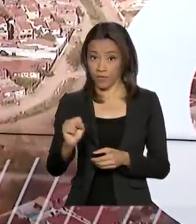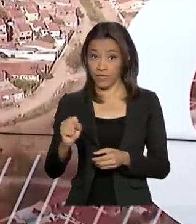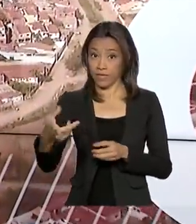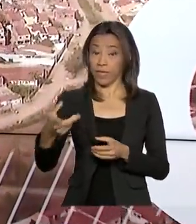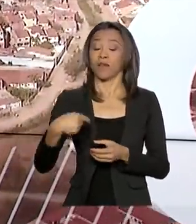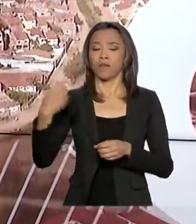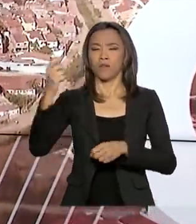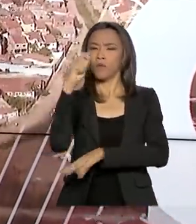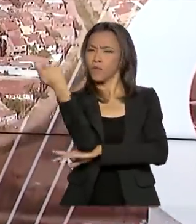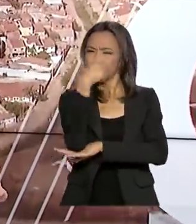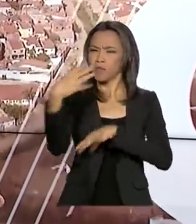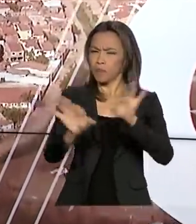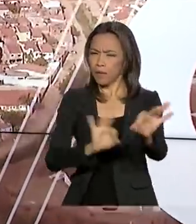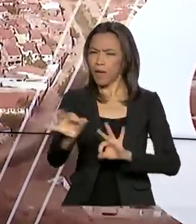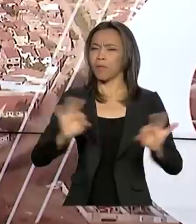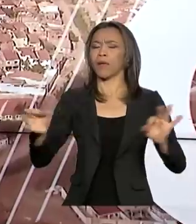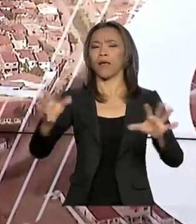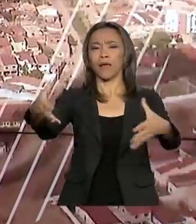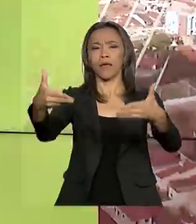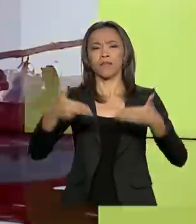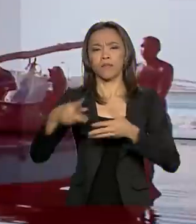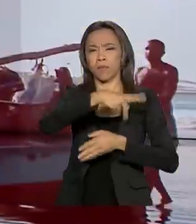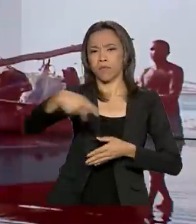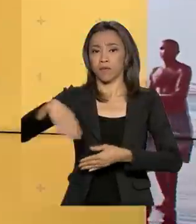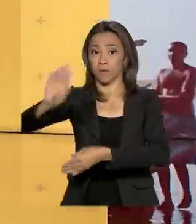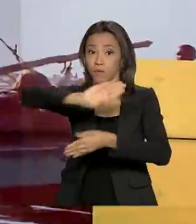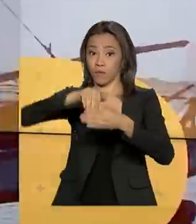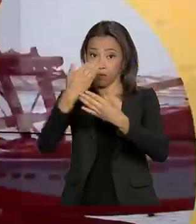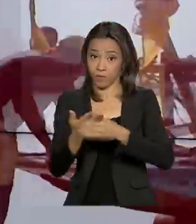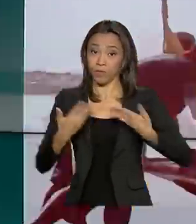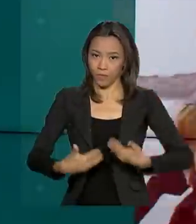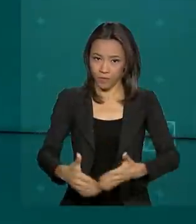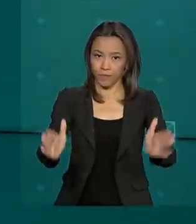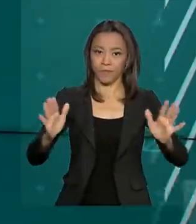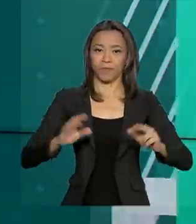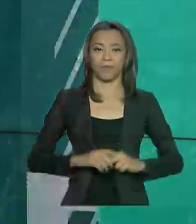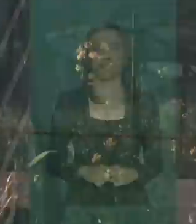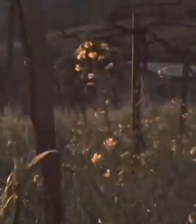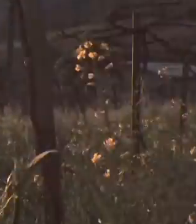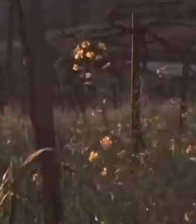líderes do Mercosul. Fique com a gente, o Brasil em Dia já está no ar.